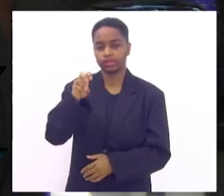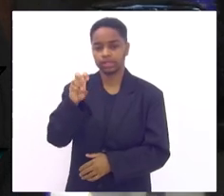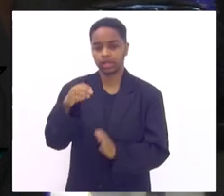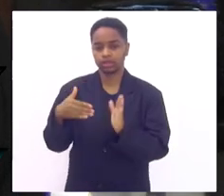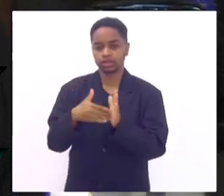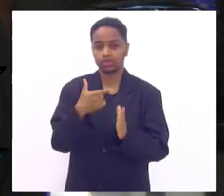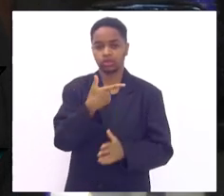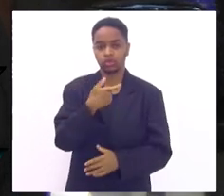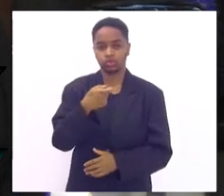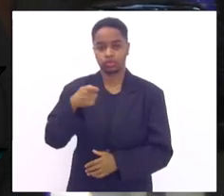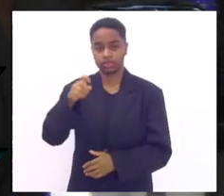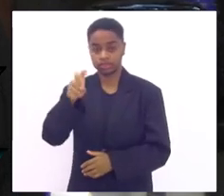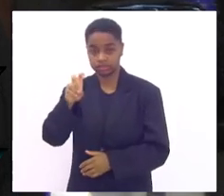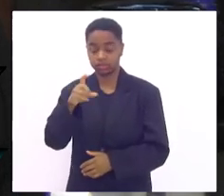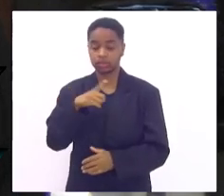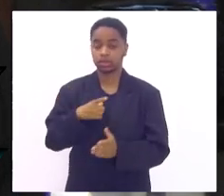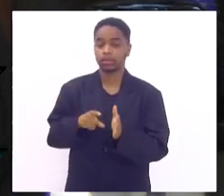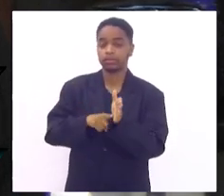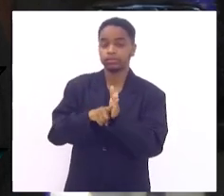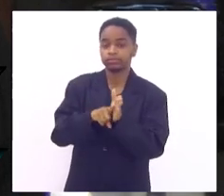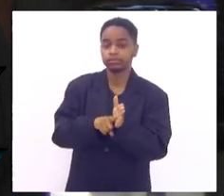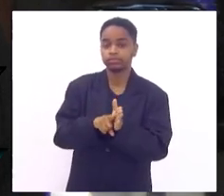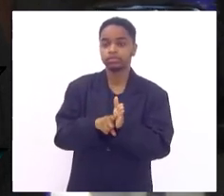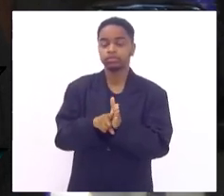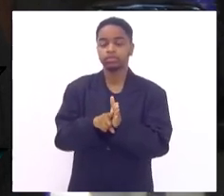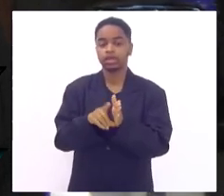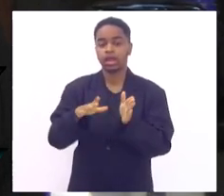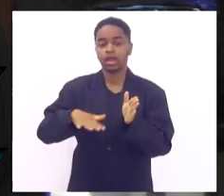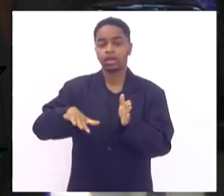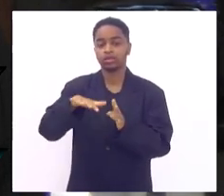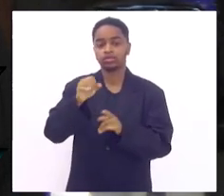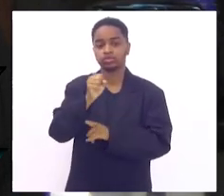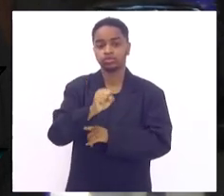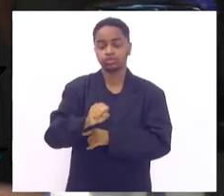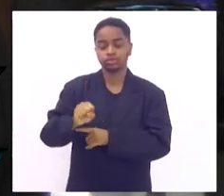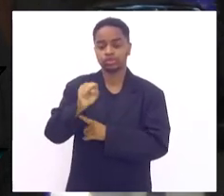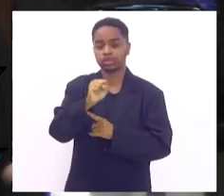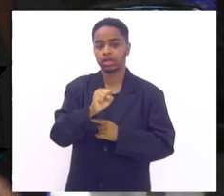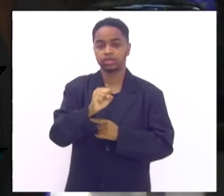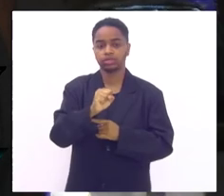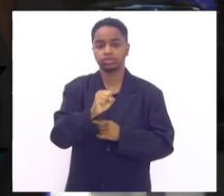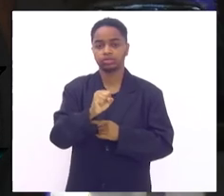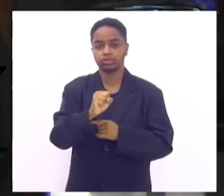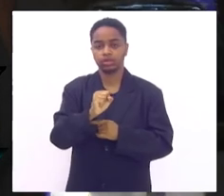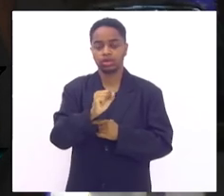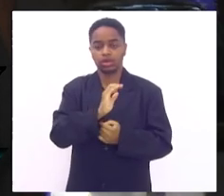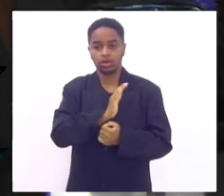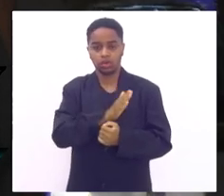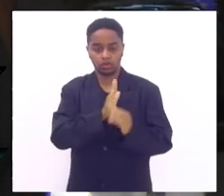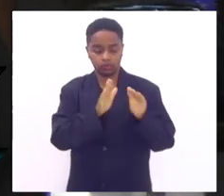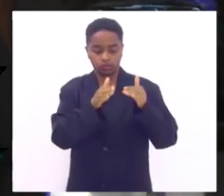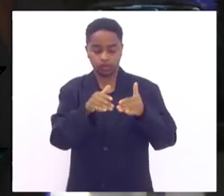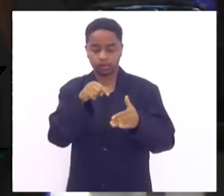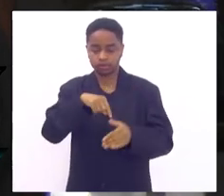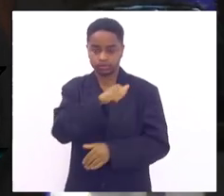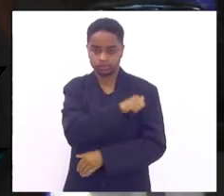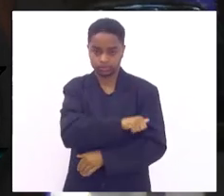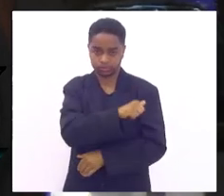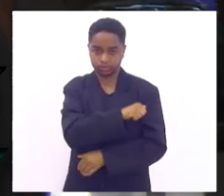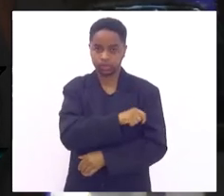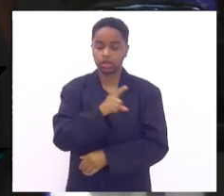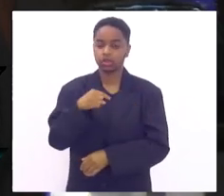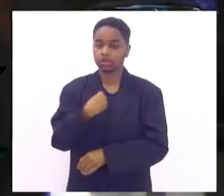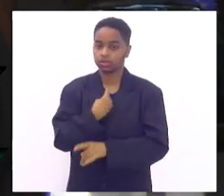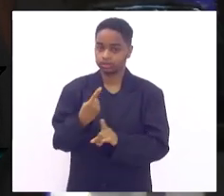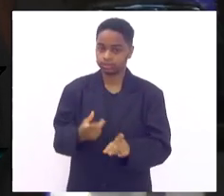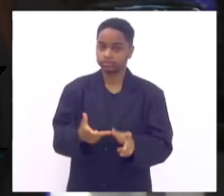foi feito um estudo pela sociedade vascular do Rio de Janeiro e pela de Minas Gerais aqui no nosso meio nós já havíamos constatado o alto